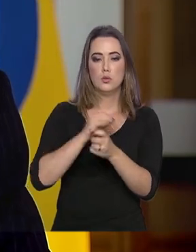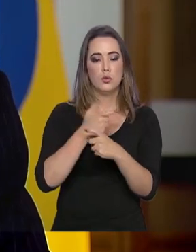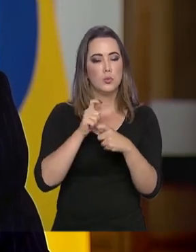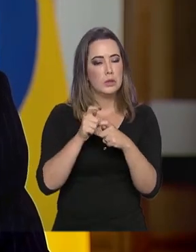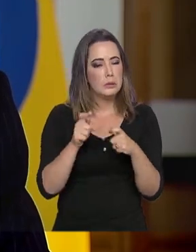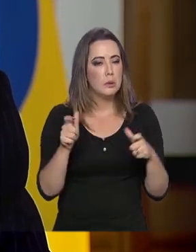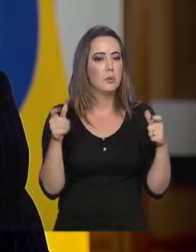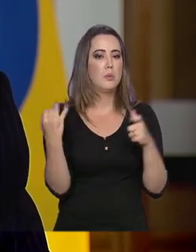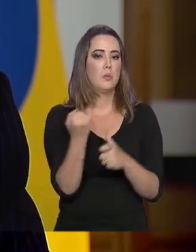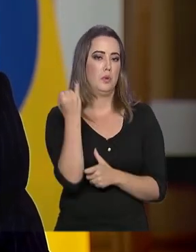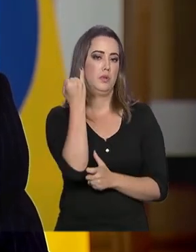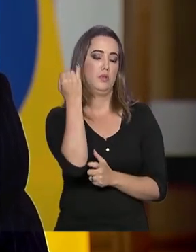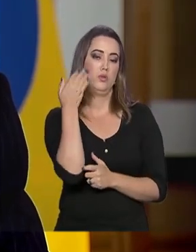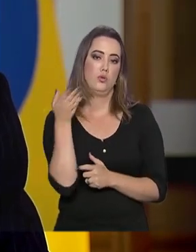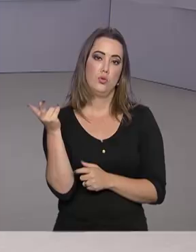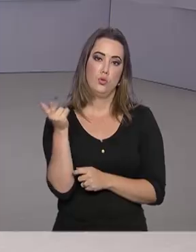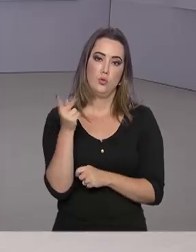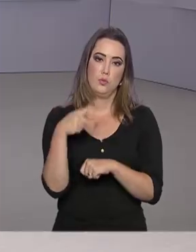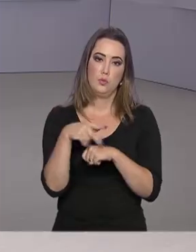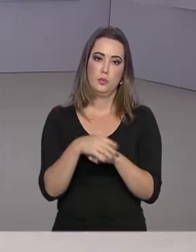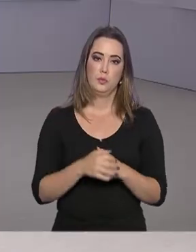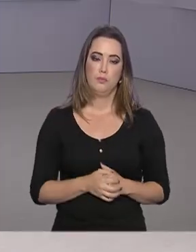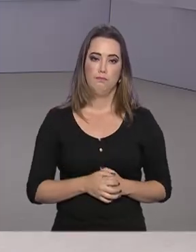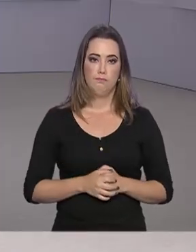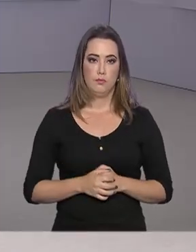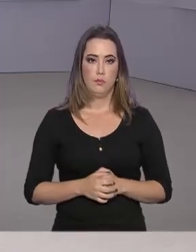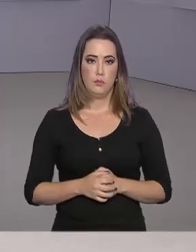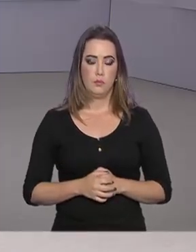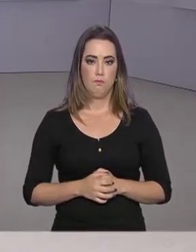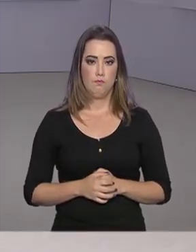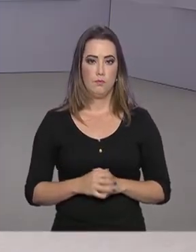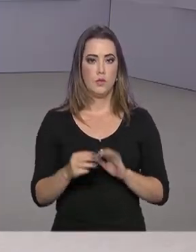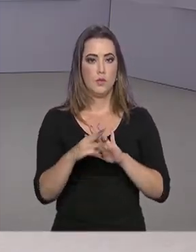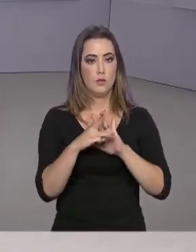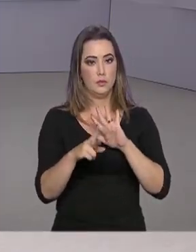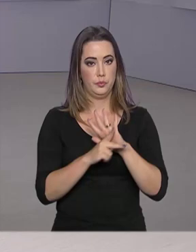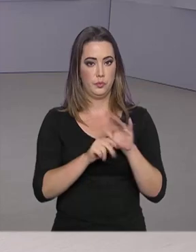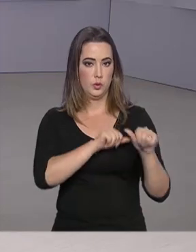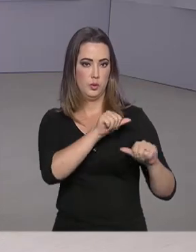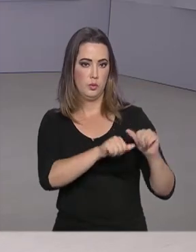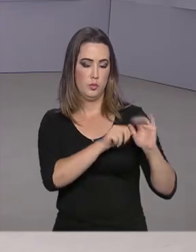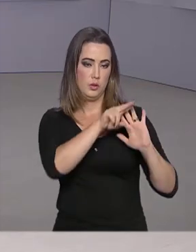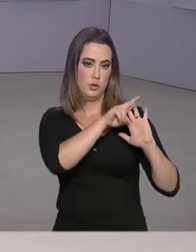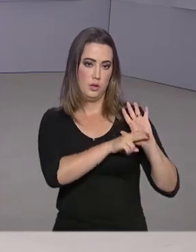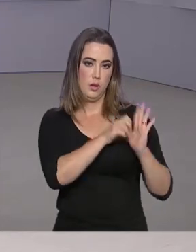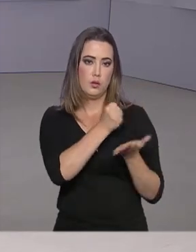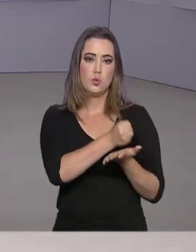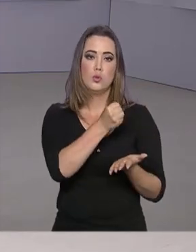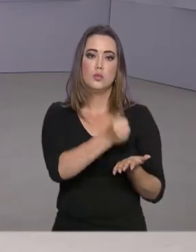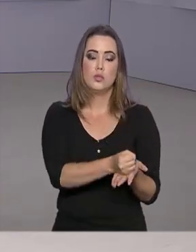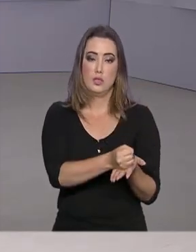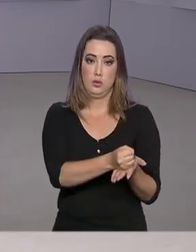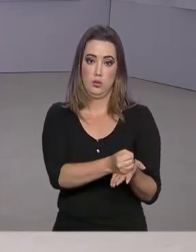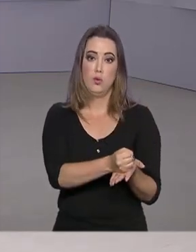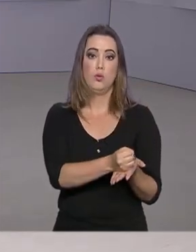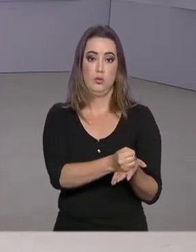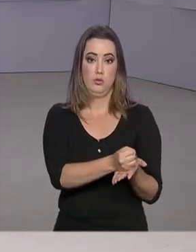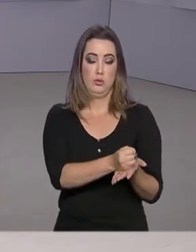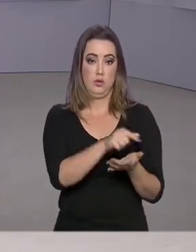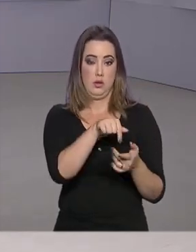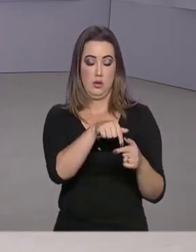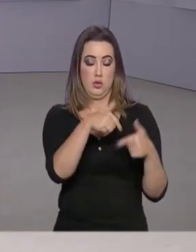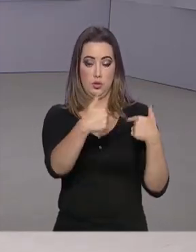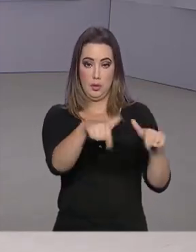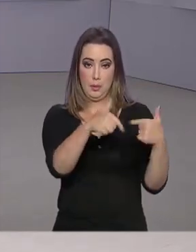que existem na África. A medida provisória que altera as regras de contratação de servidores por tempo